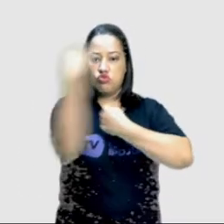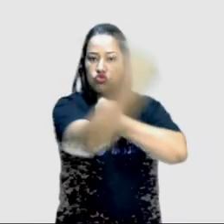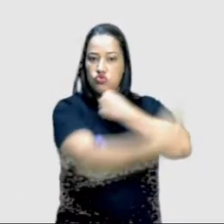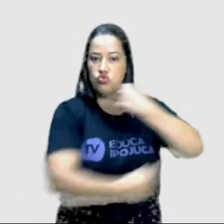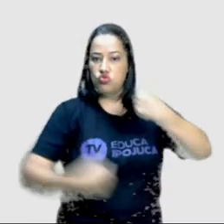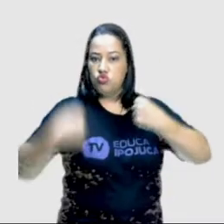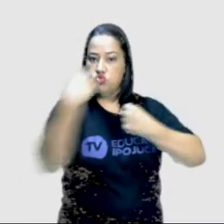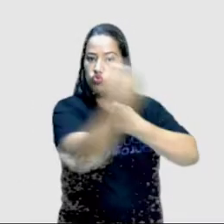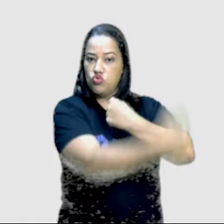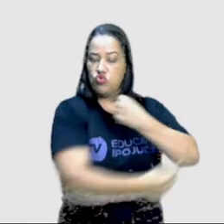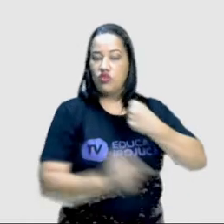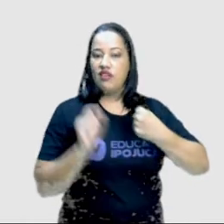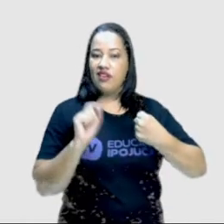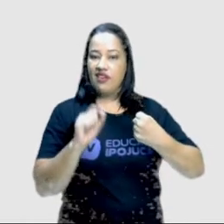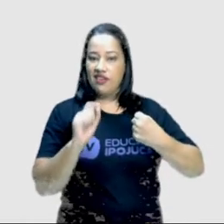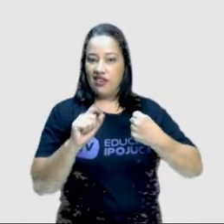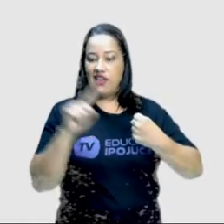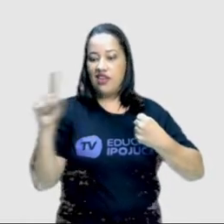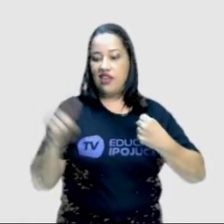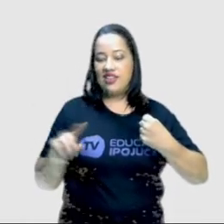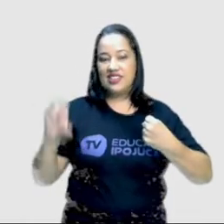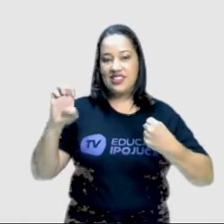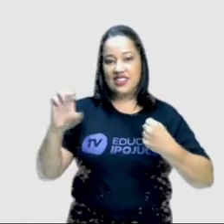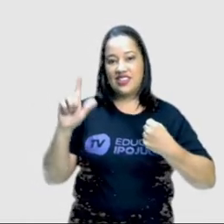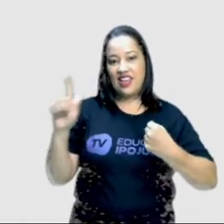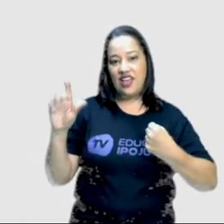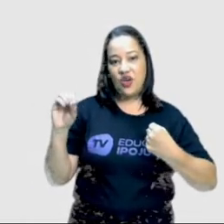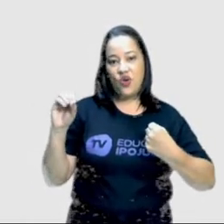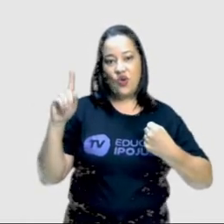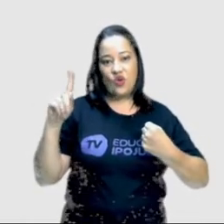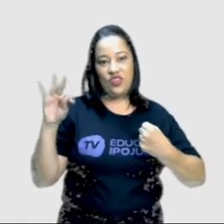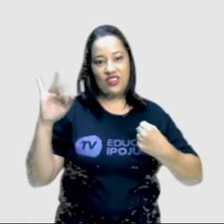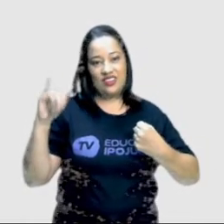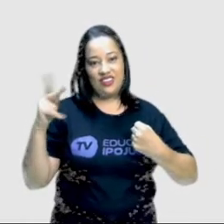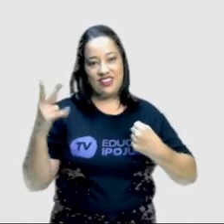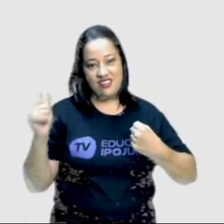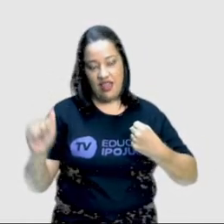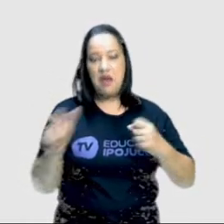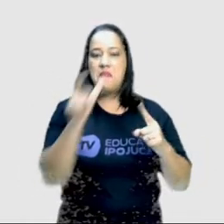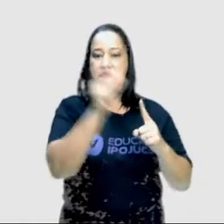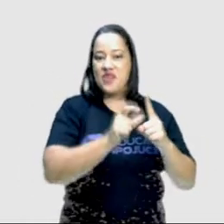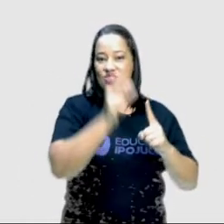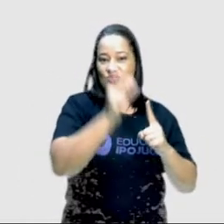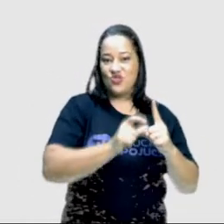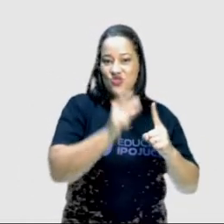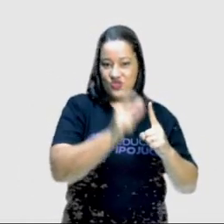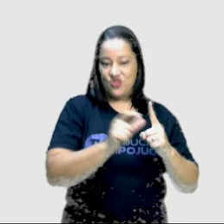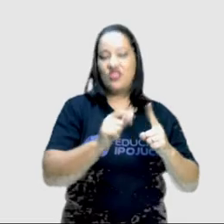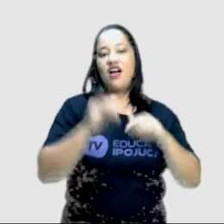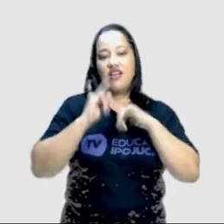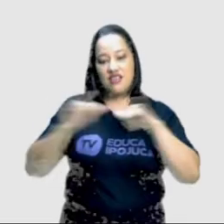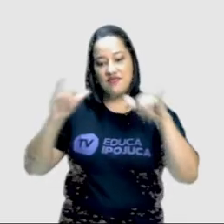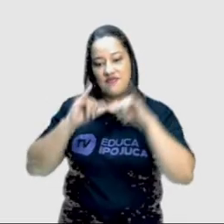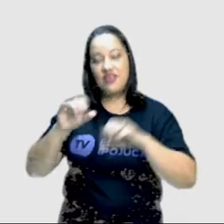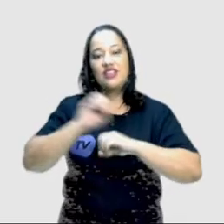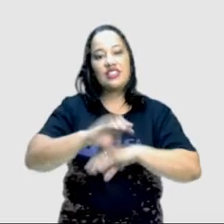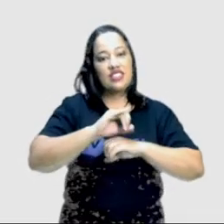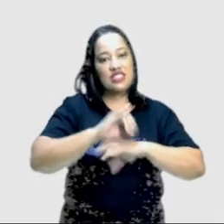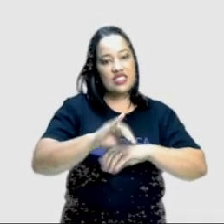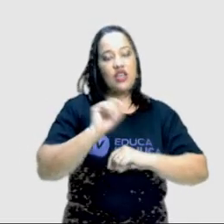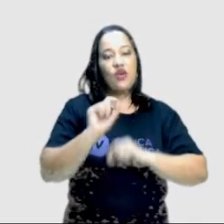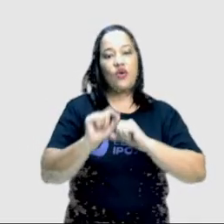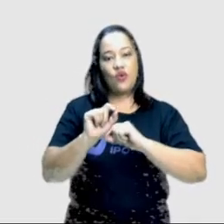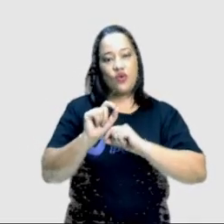É o famoso Zé Gopinha, que é justamente um personagem de uma campanha educativa de